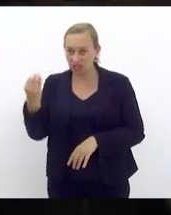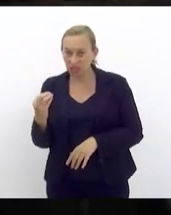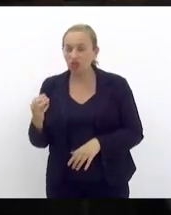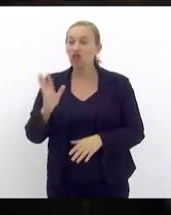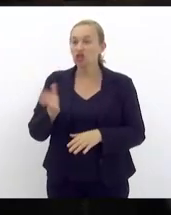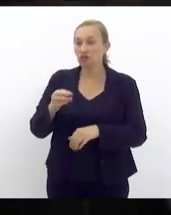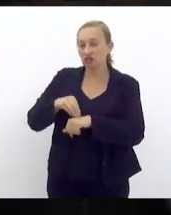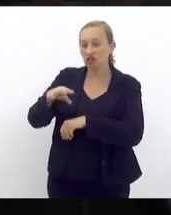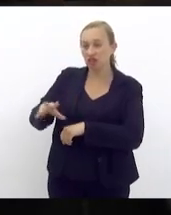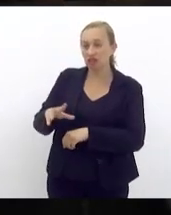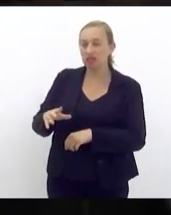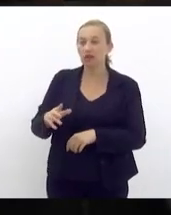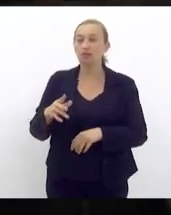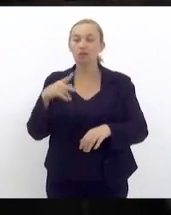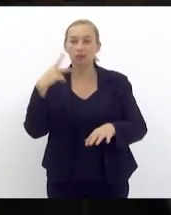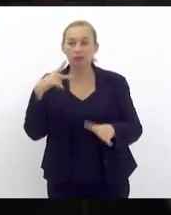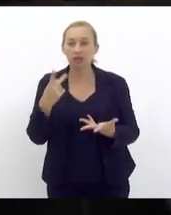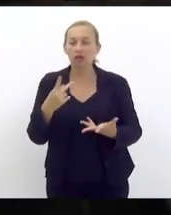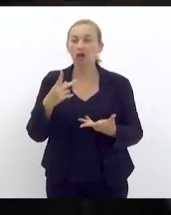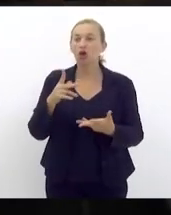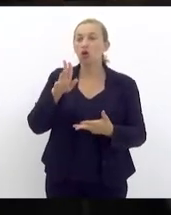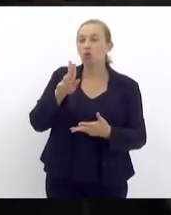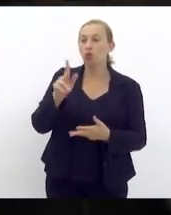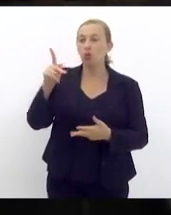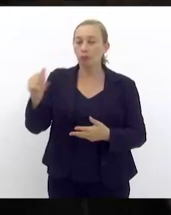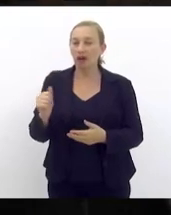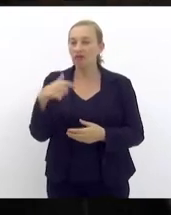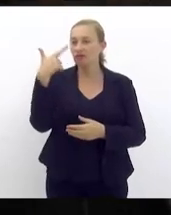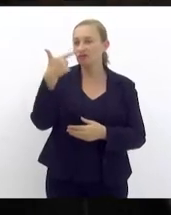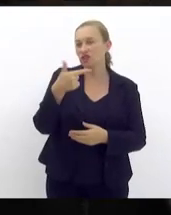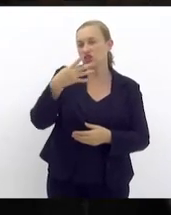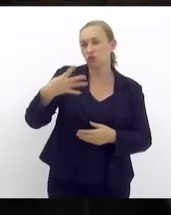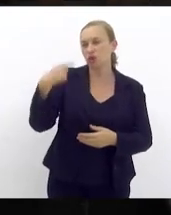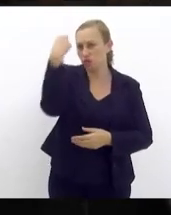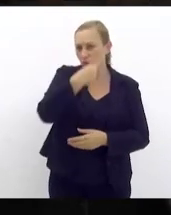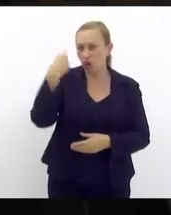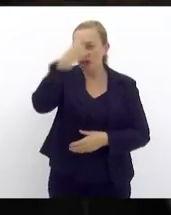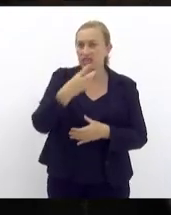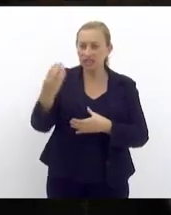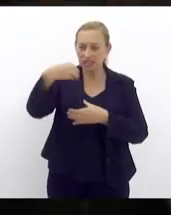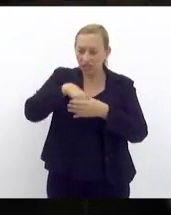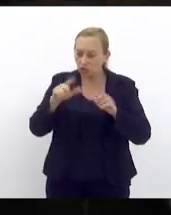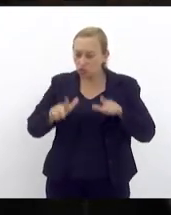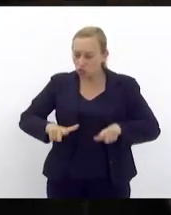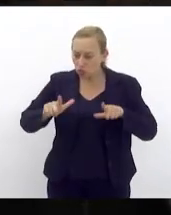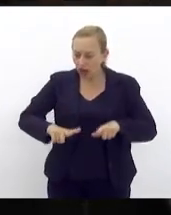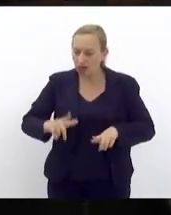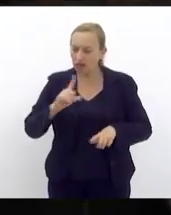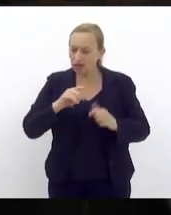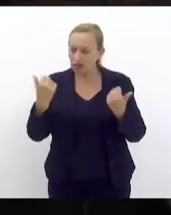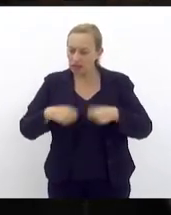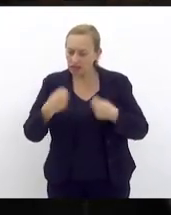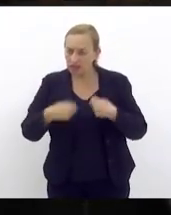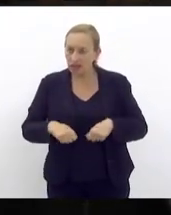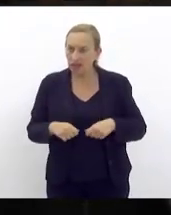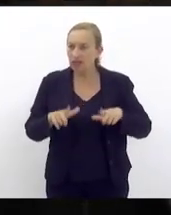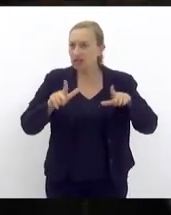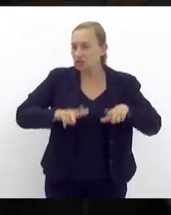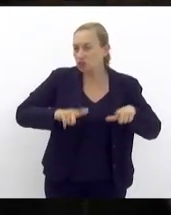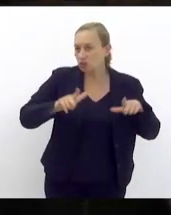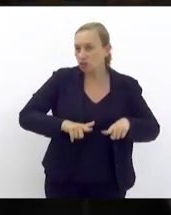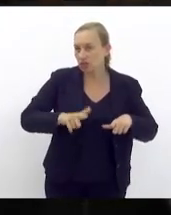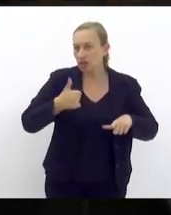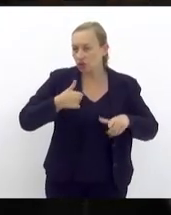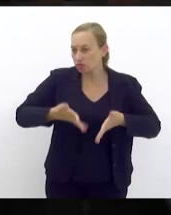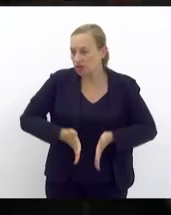para uma UPA 24 horas dentro de uma região que tem muita necessidade inclusive essa região é a região que eu sou